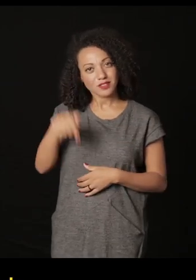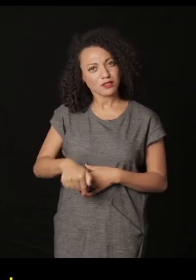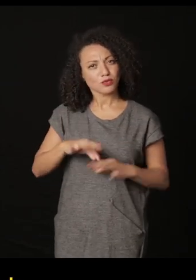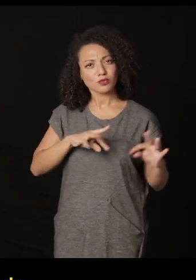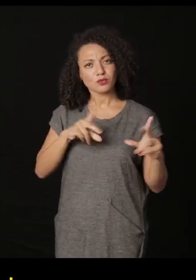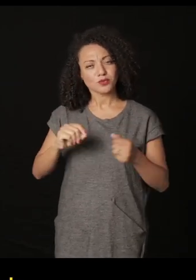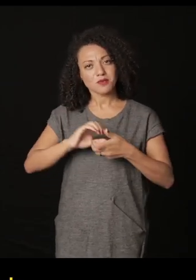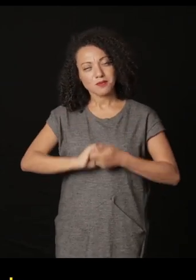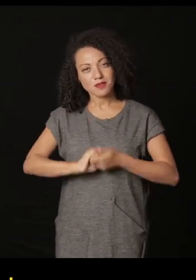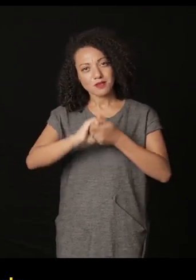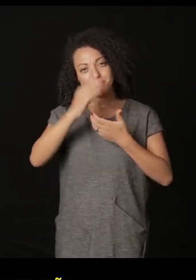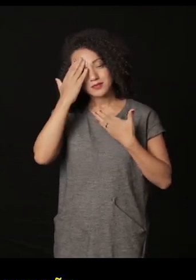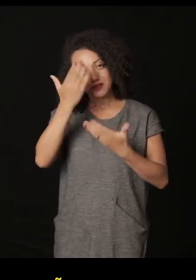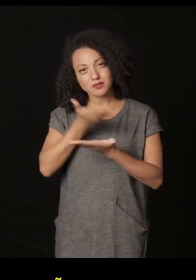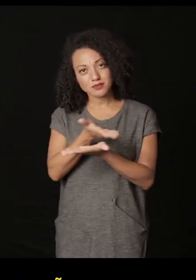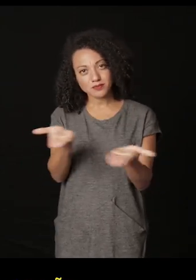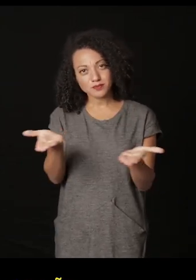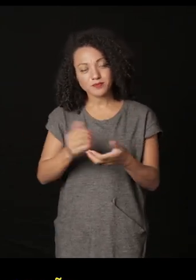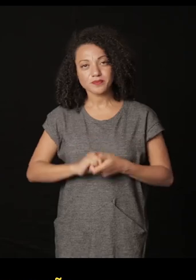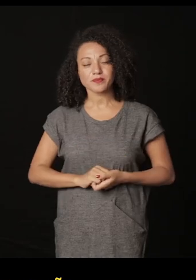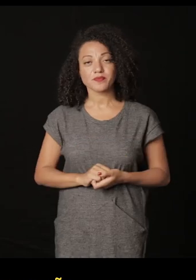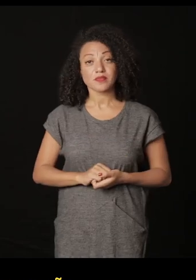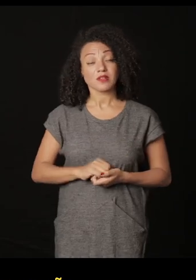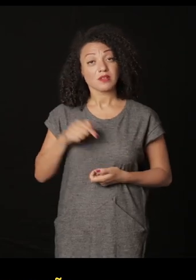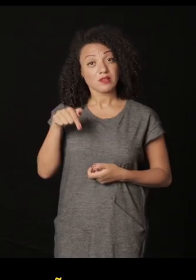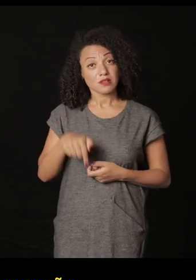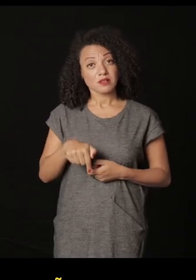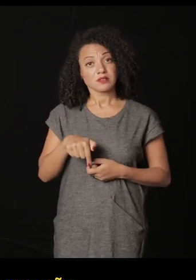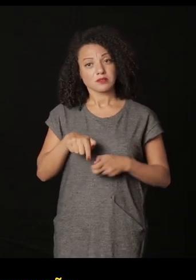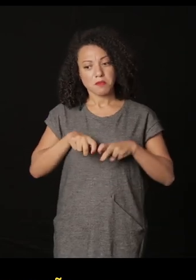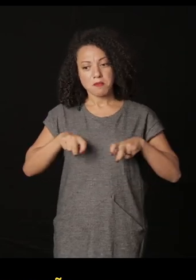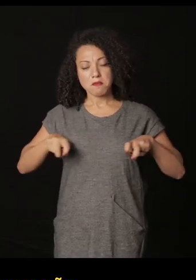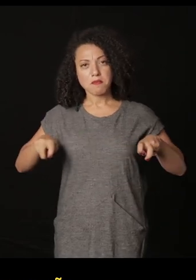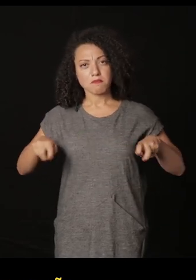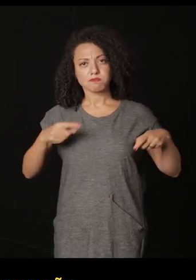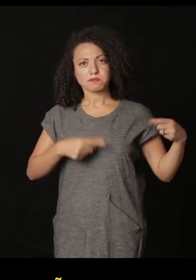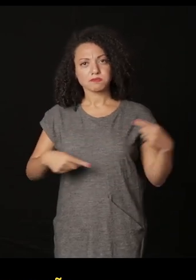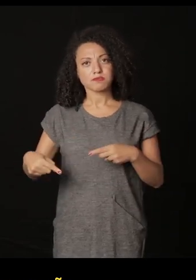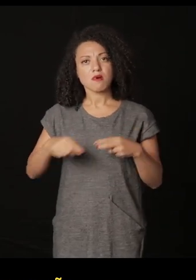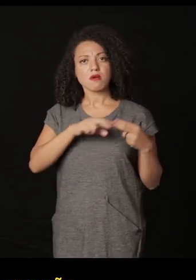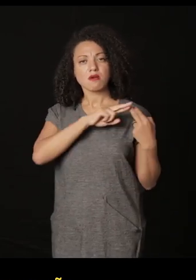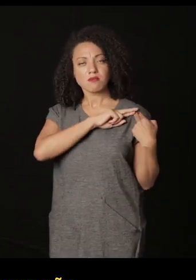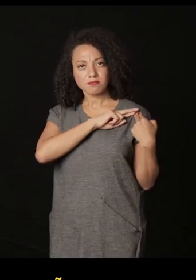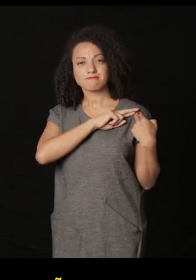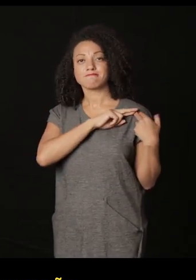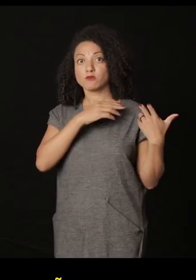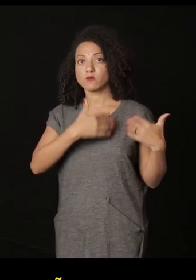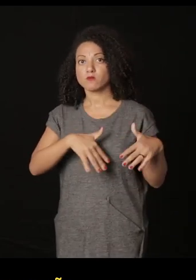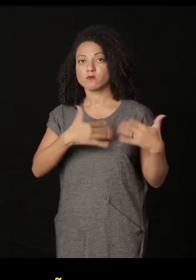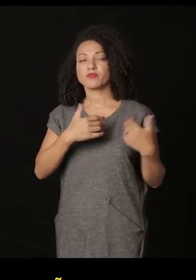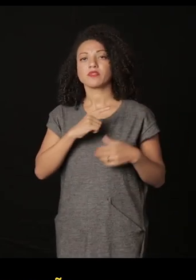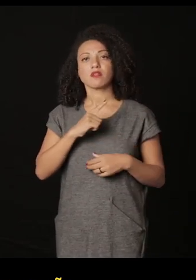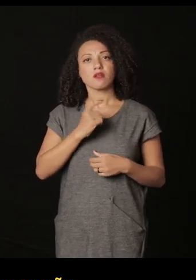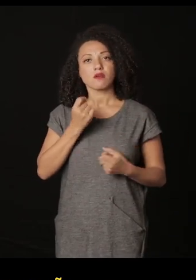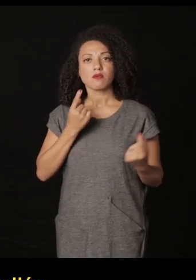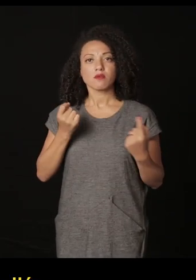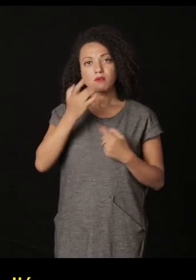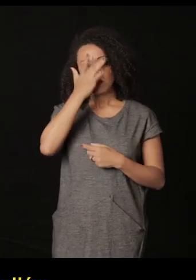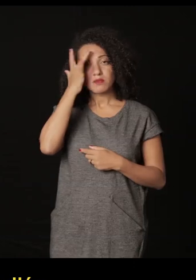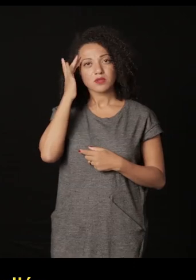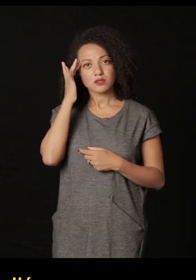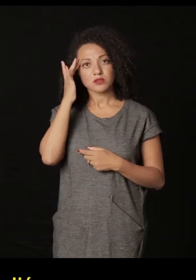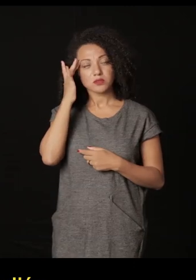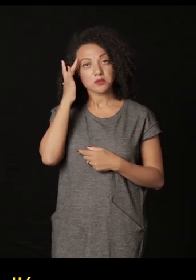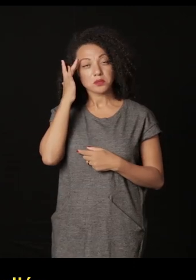grande responsabilidade, temos umas figuras na Mesa que são grandes estelas da pesquisa.